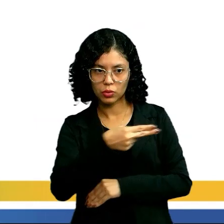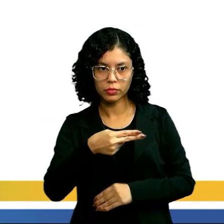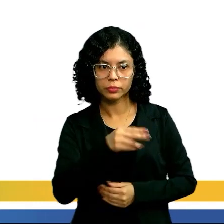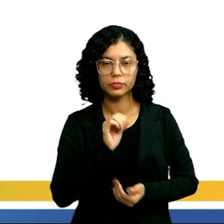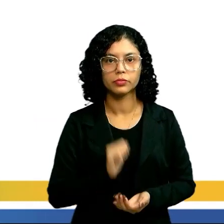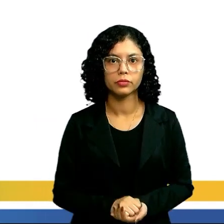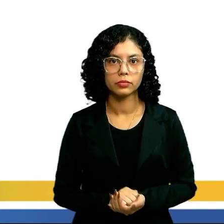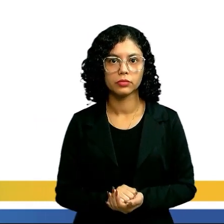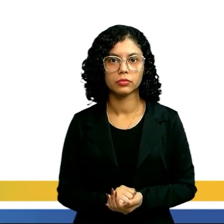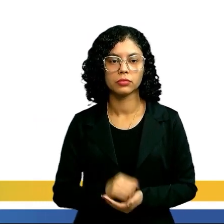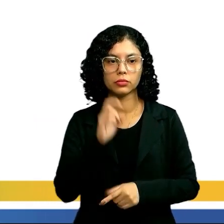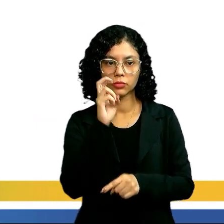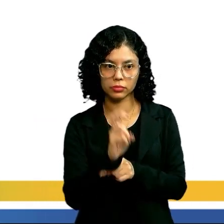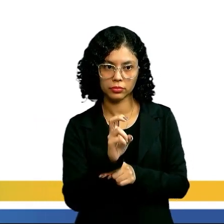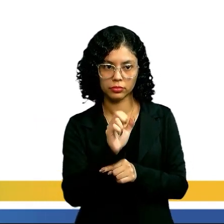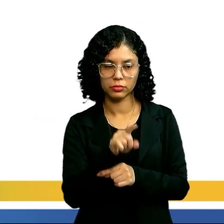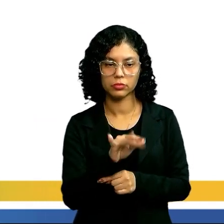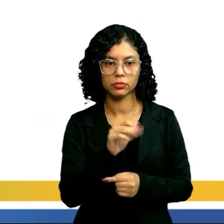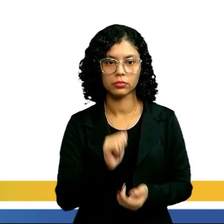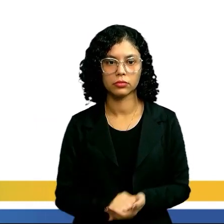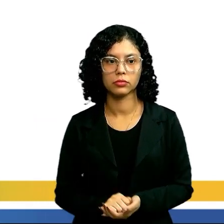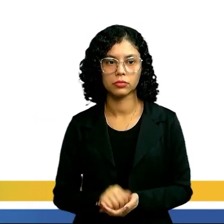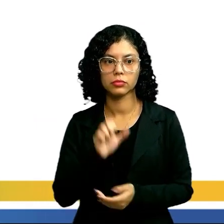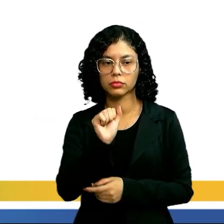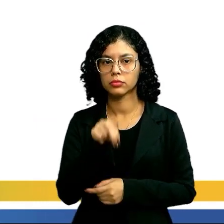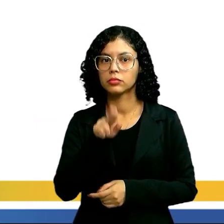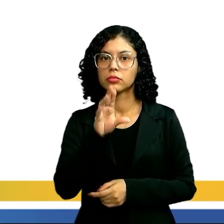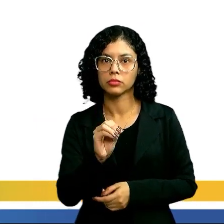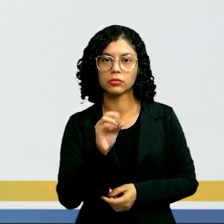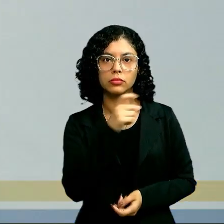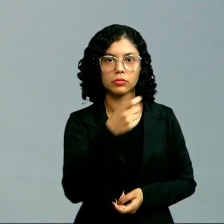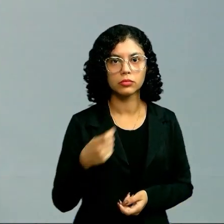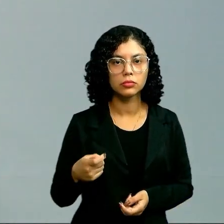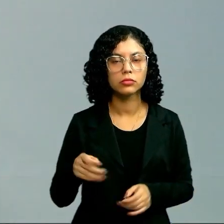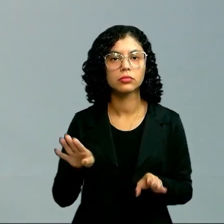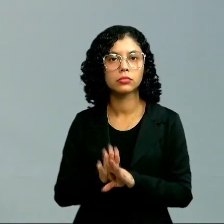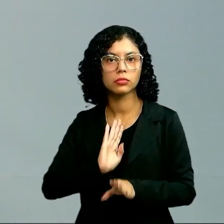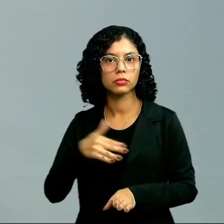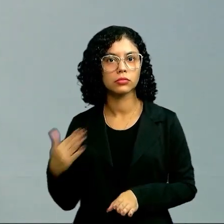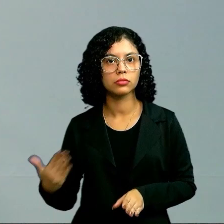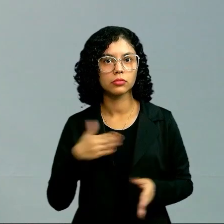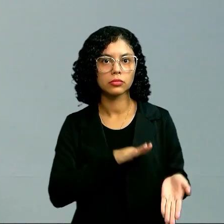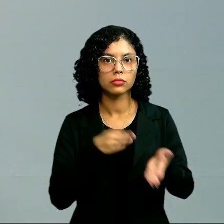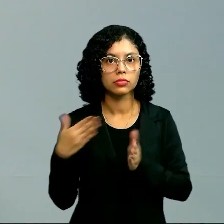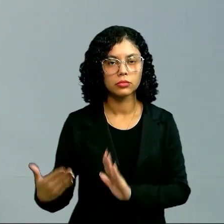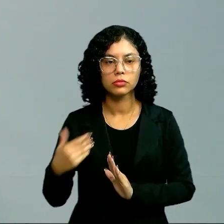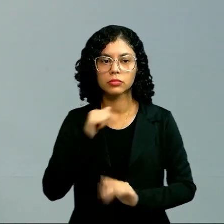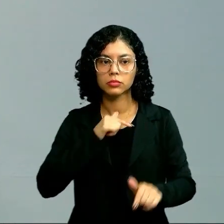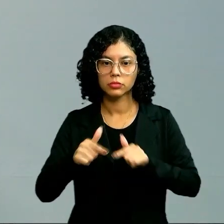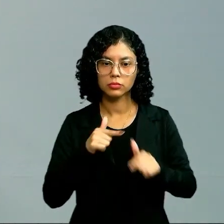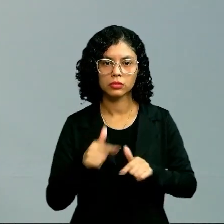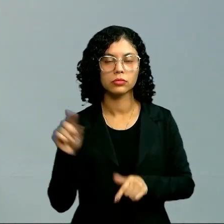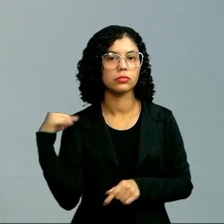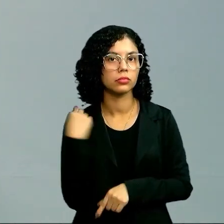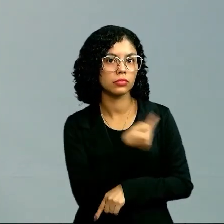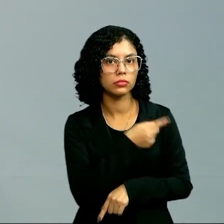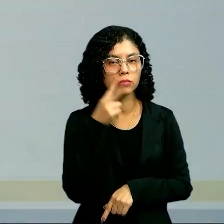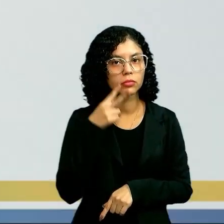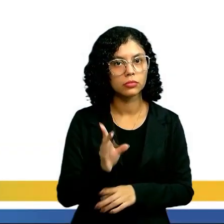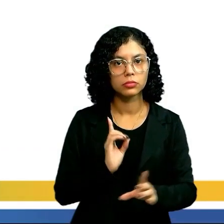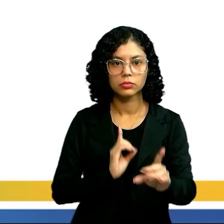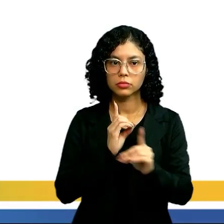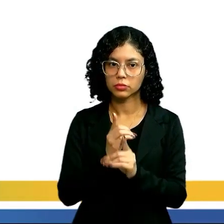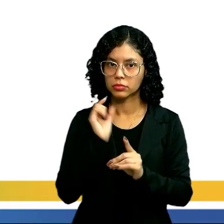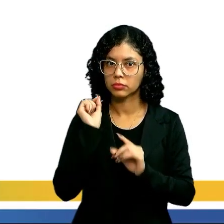tá? Assim que vamos trabalhar com seno de X. Então, quando a gente passa a trabalhar com isso, nós vamos ali descobrir,